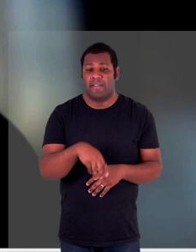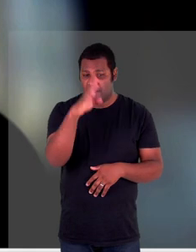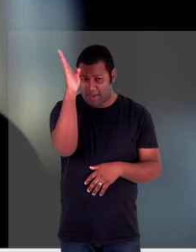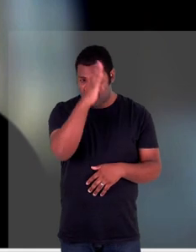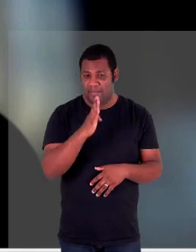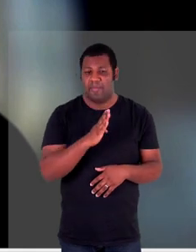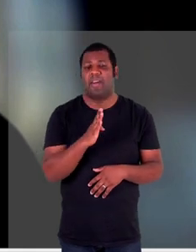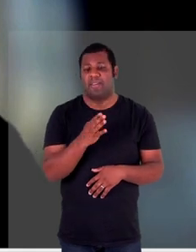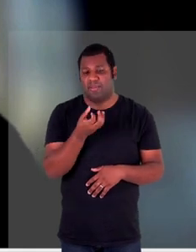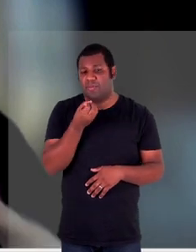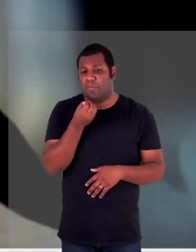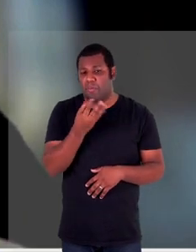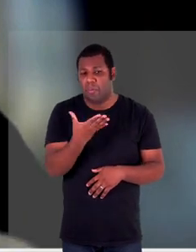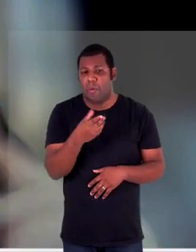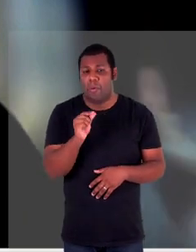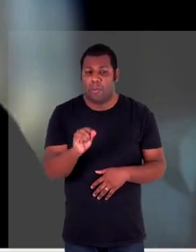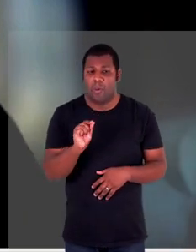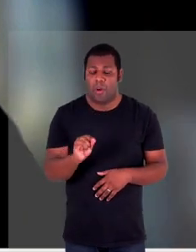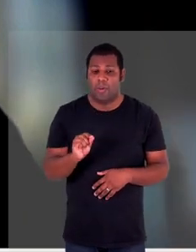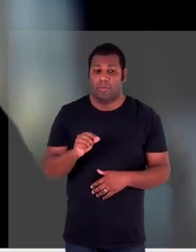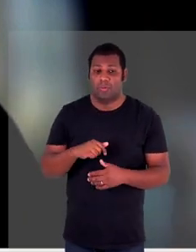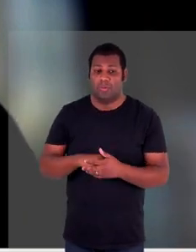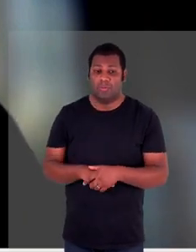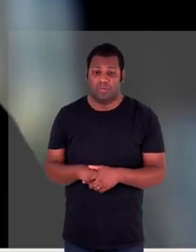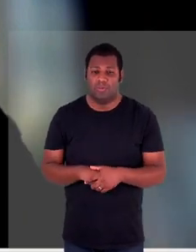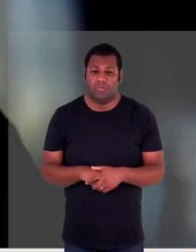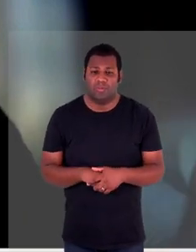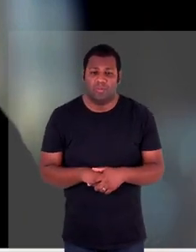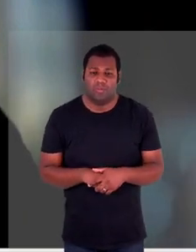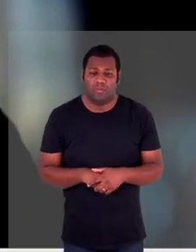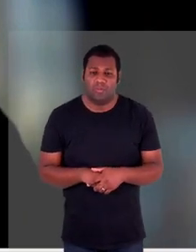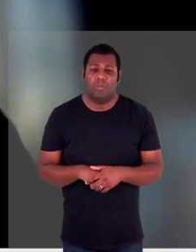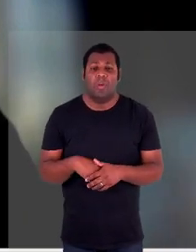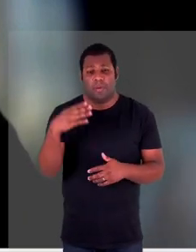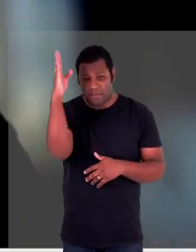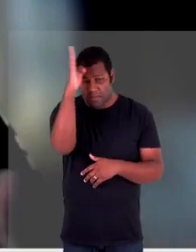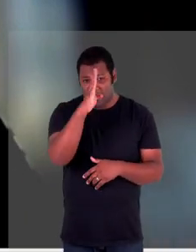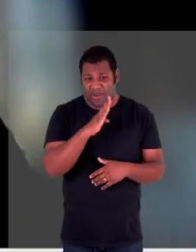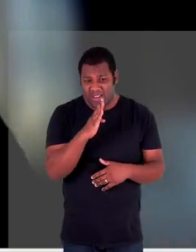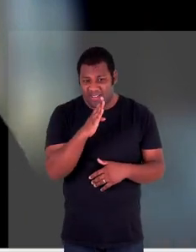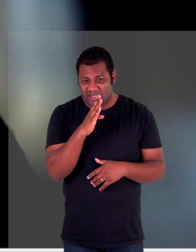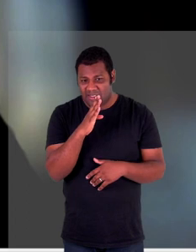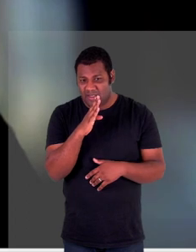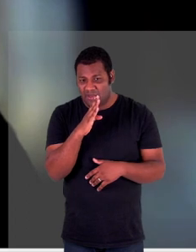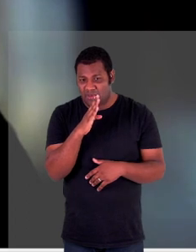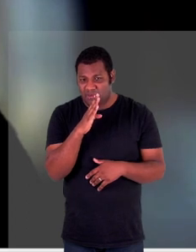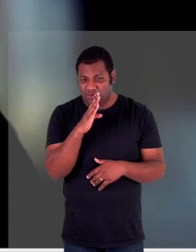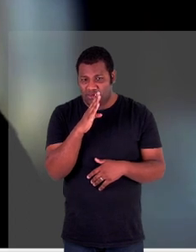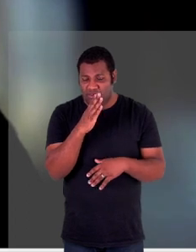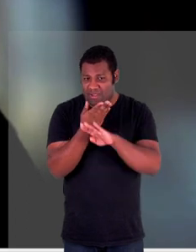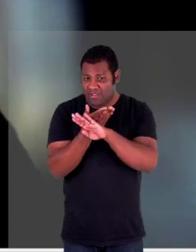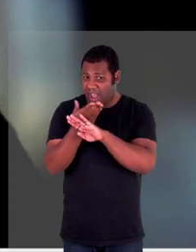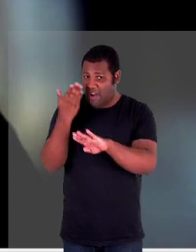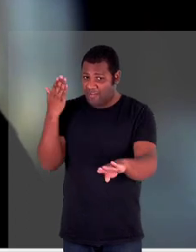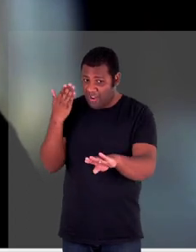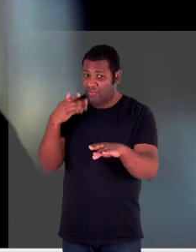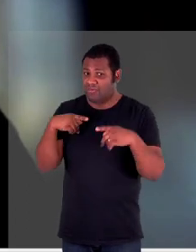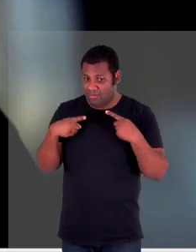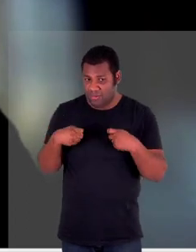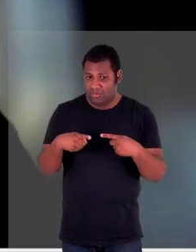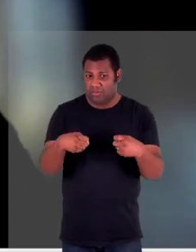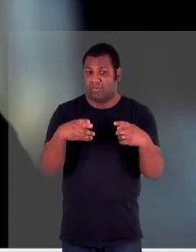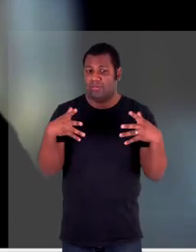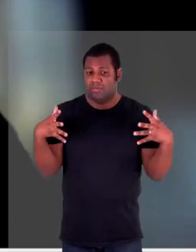comparado com outros países é a distância do conflito então a probabilidade é muito